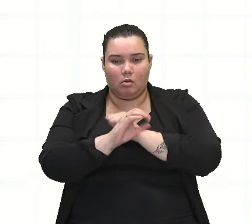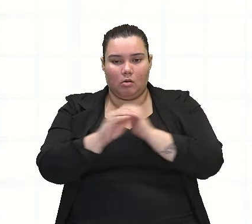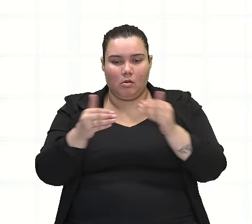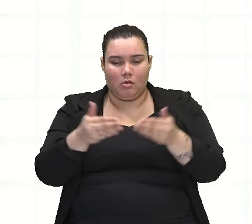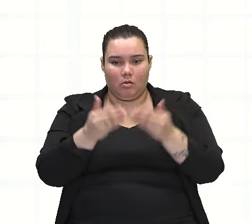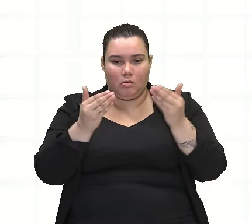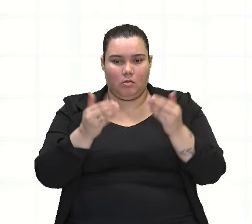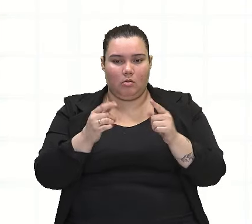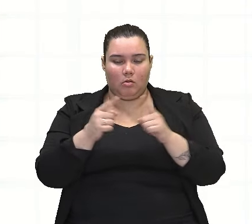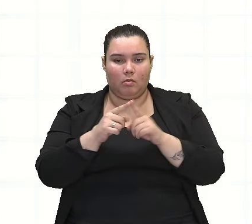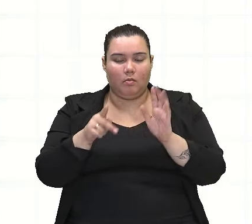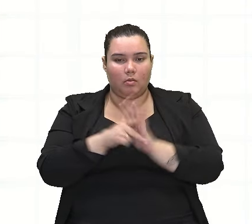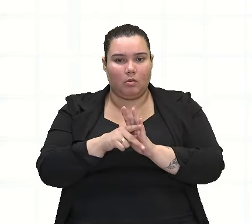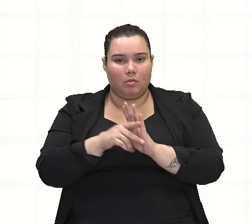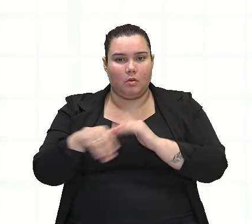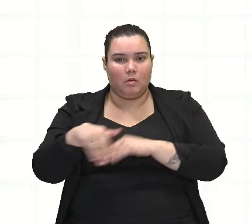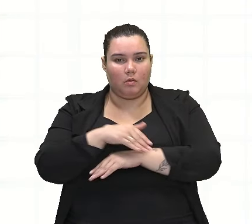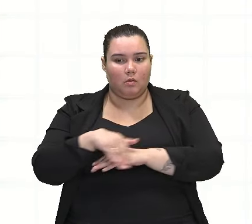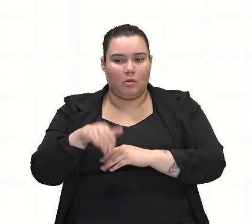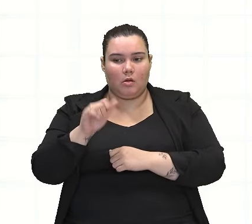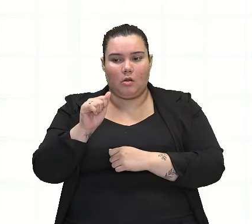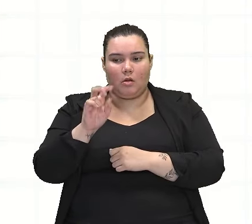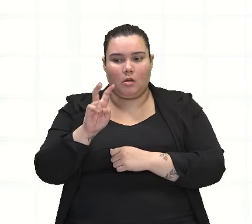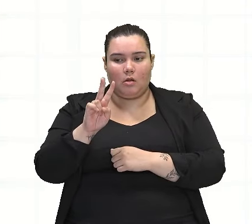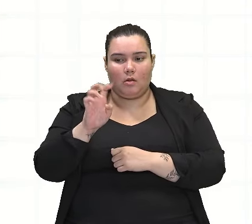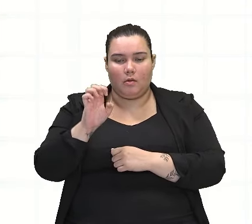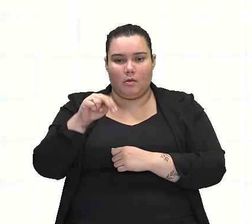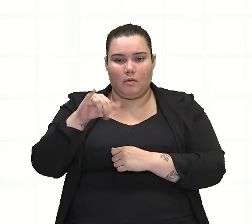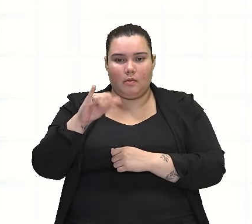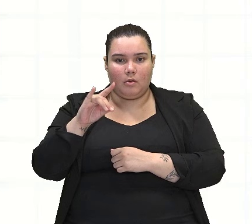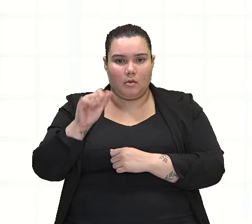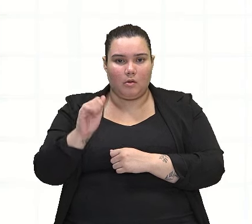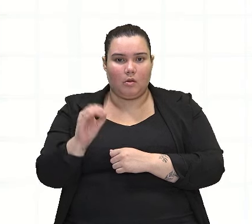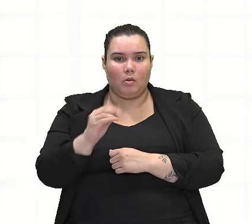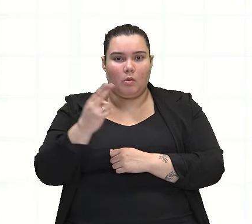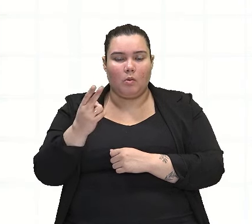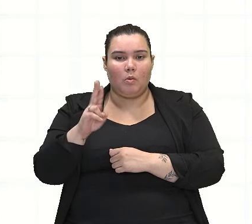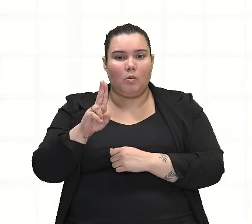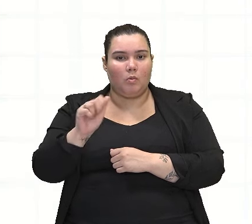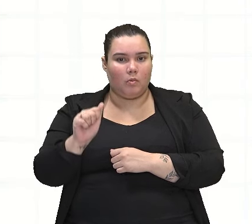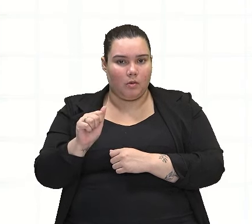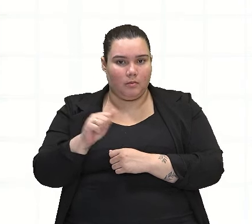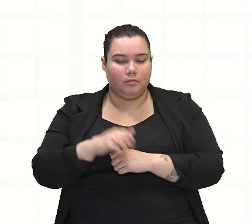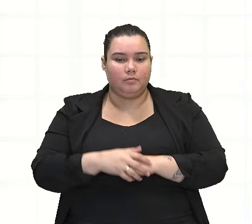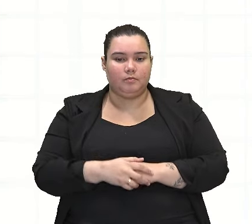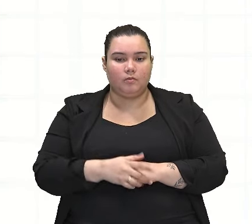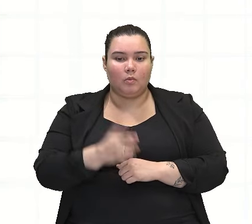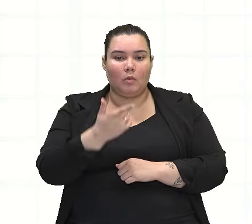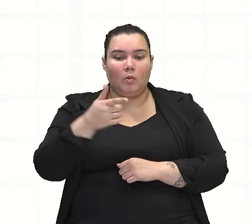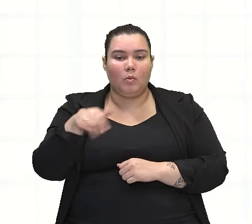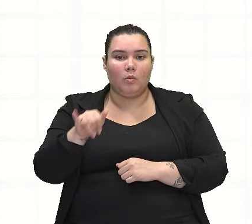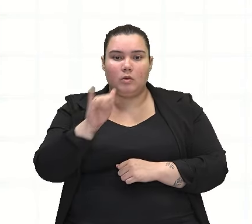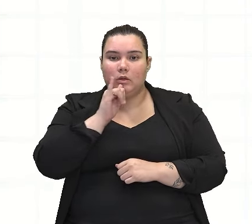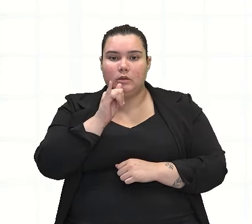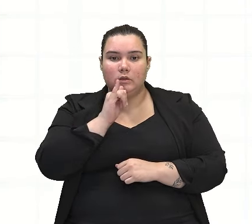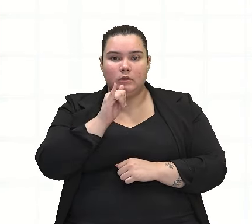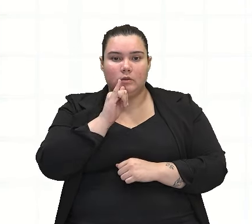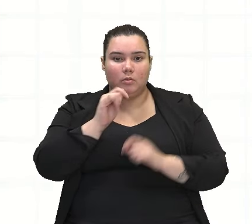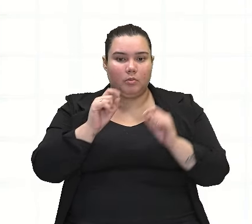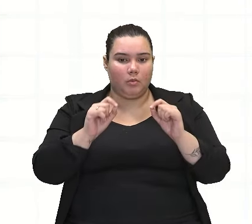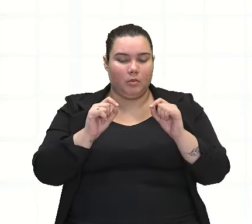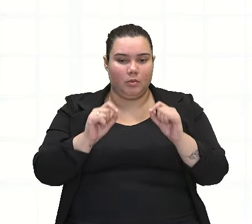exatamente com a ideia de avenida. Outro exemplo de cilépse, gente, exatamente a cilépse de número.